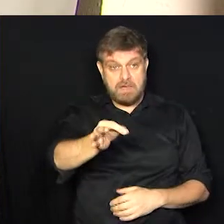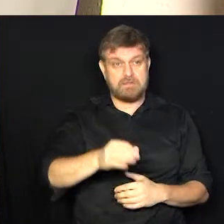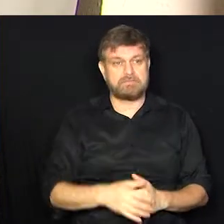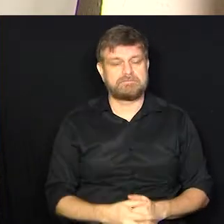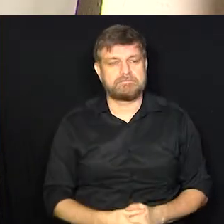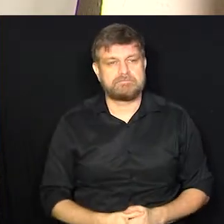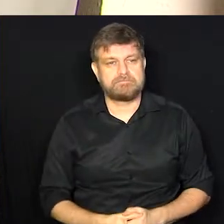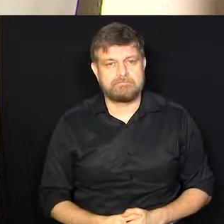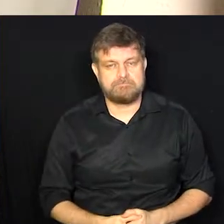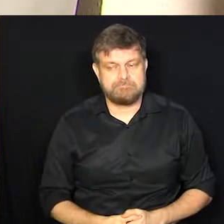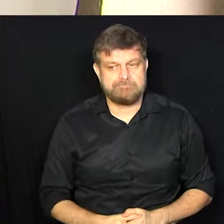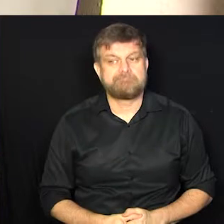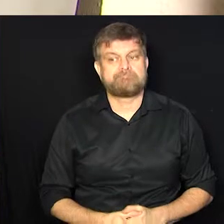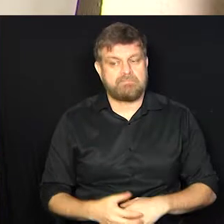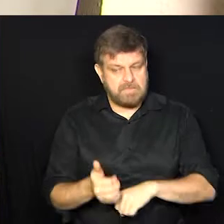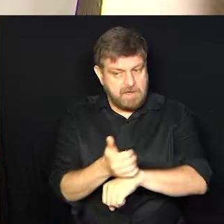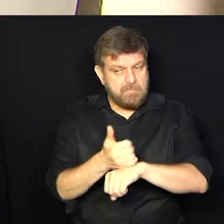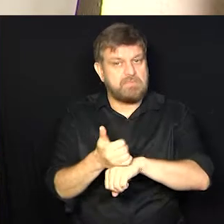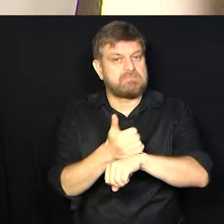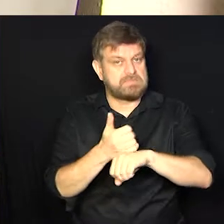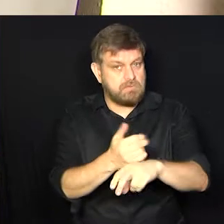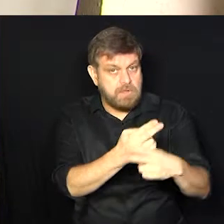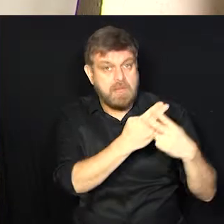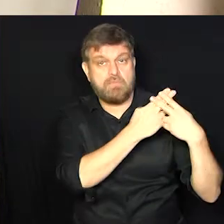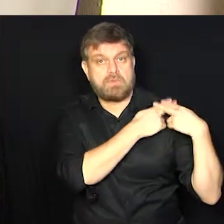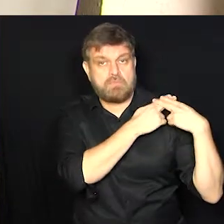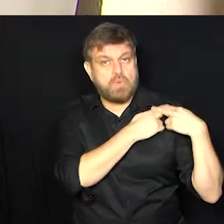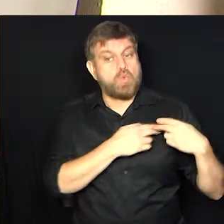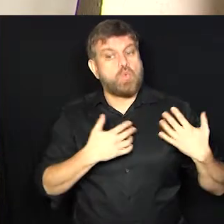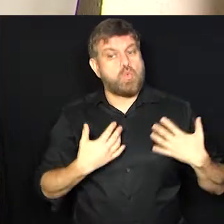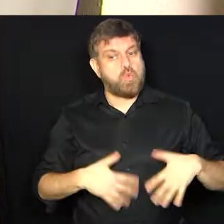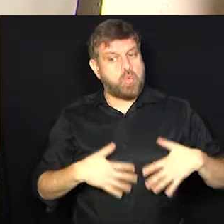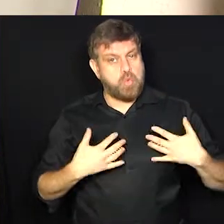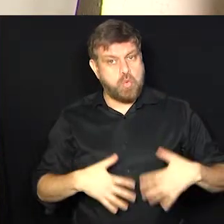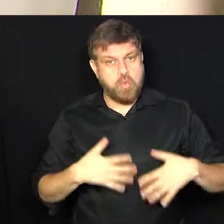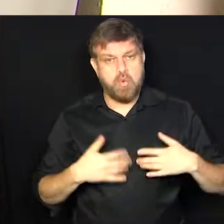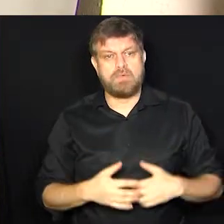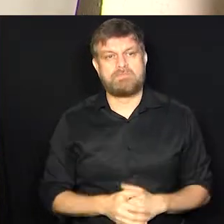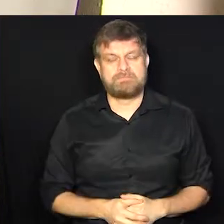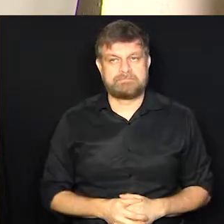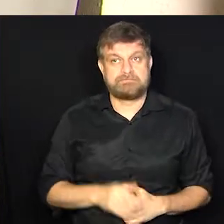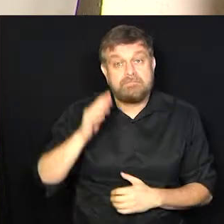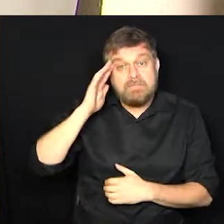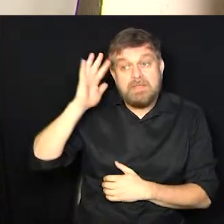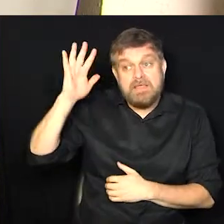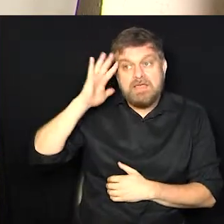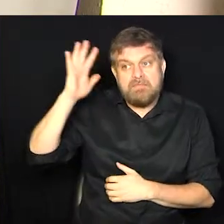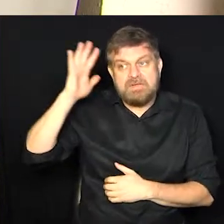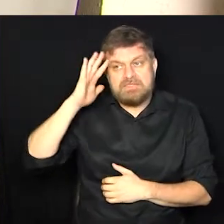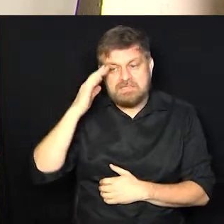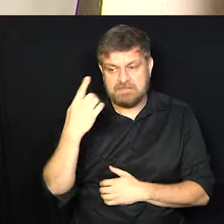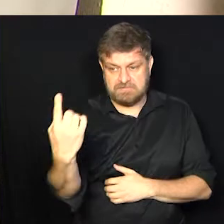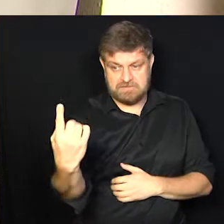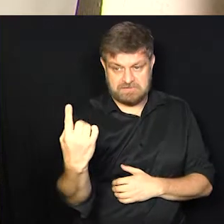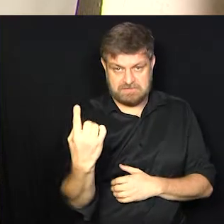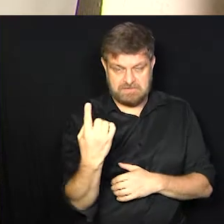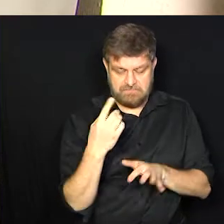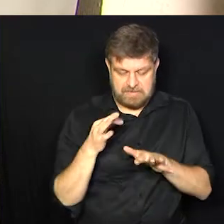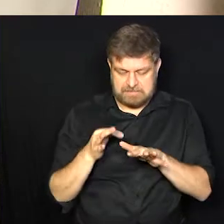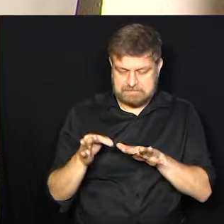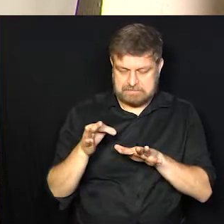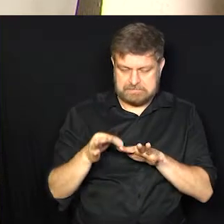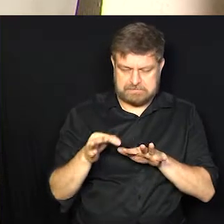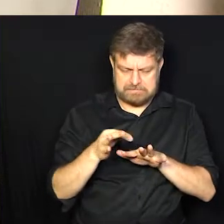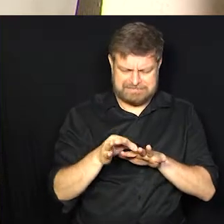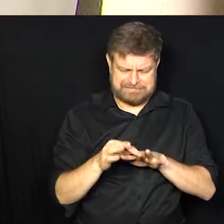E a responsabilidade na profissão de vocês é muito grande, né, Taz? Muito. Porque, imagina, alguém vem fazer a mão, o